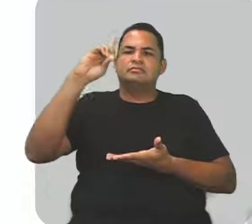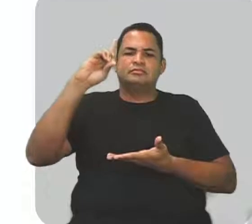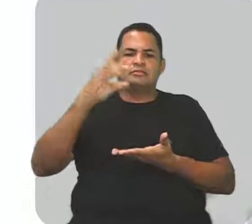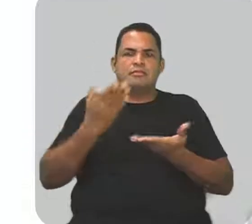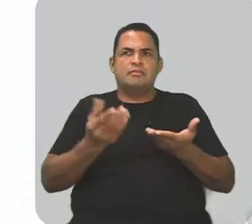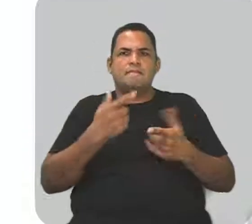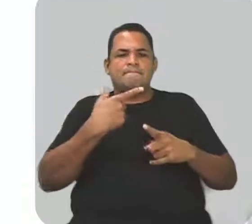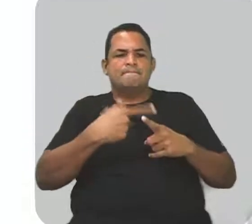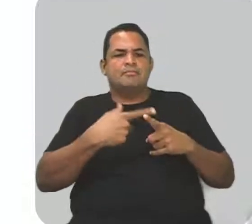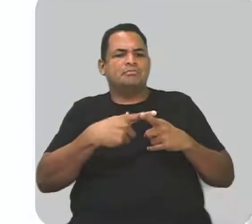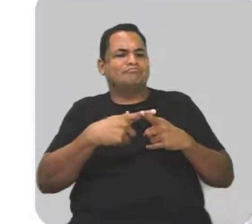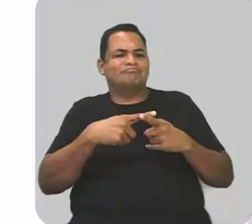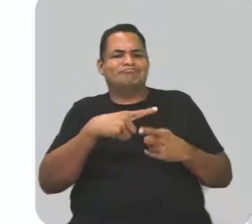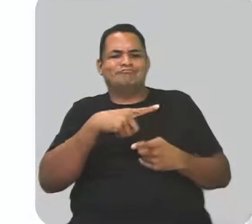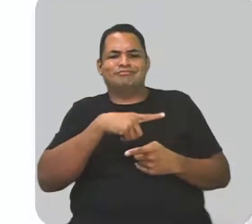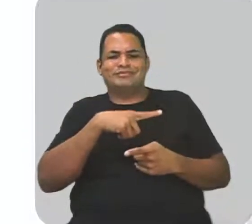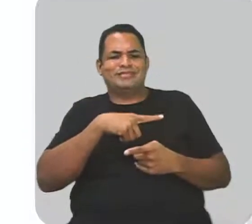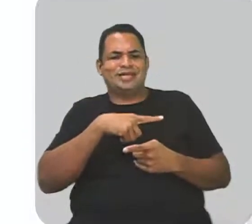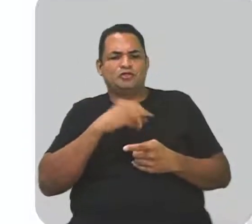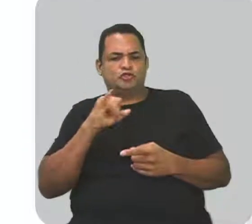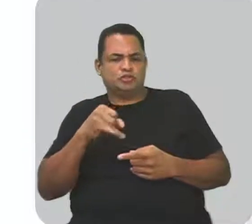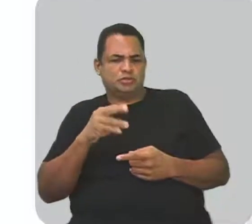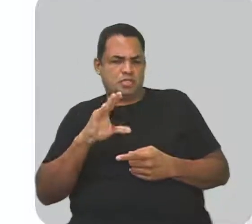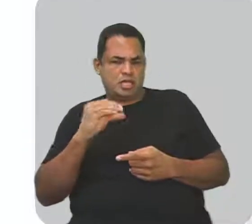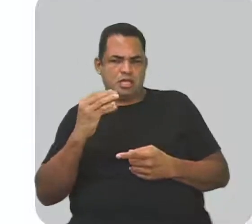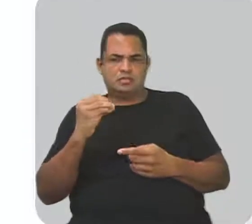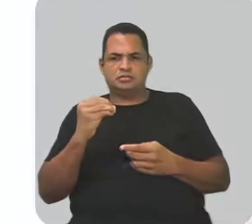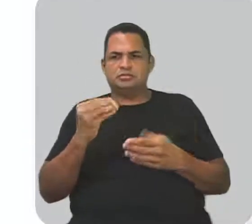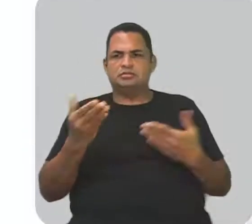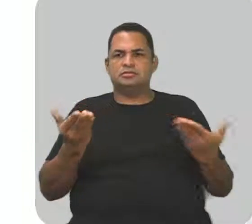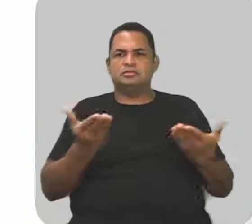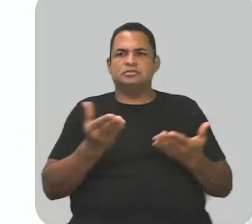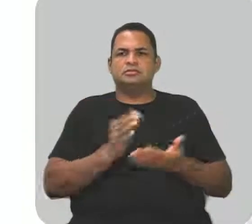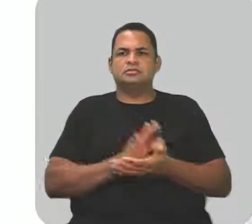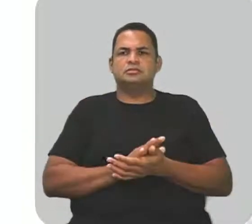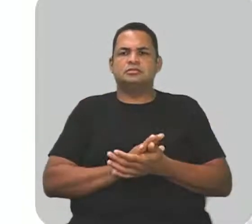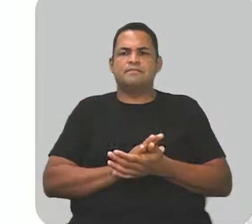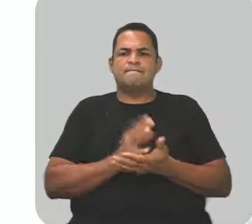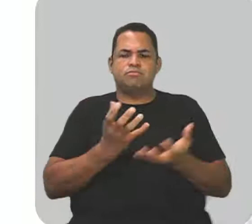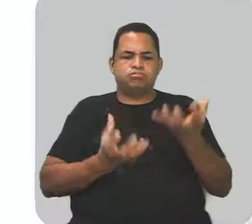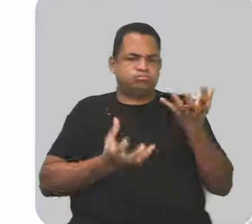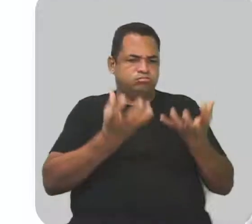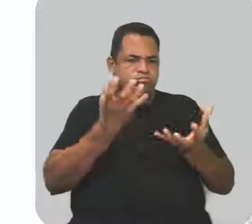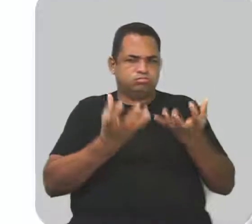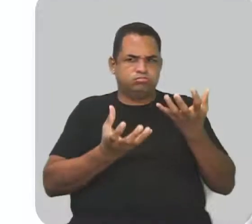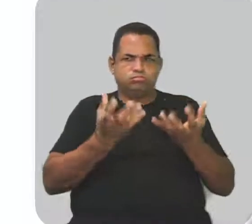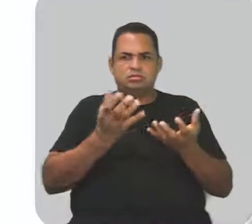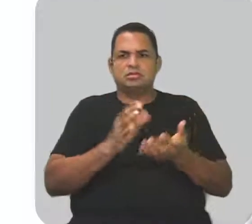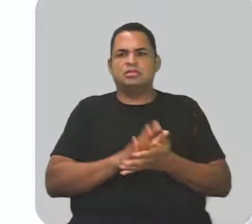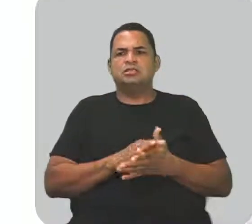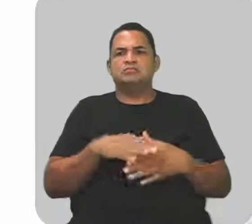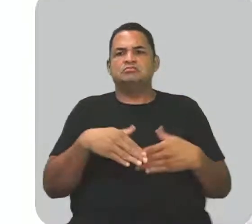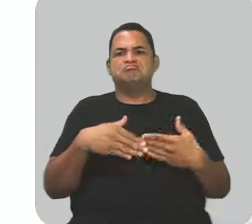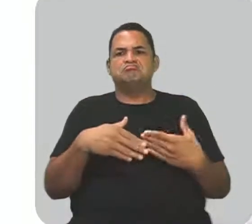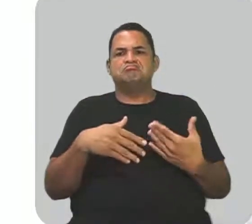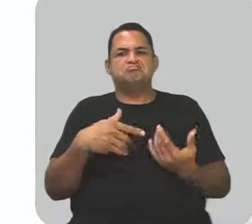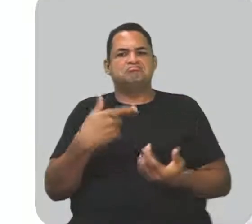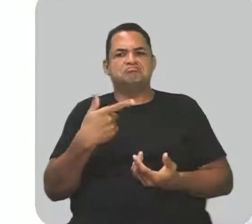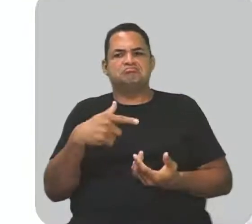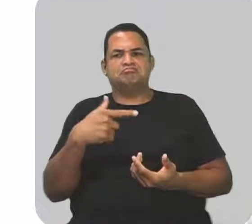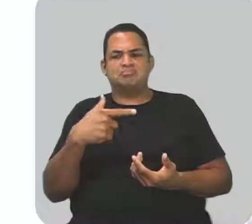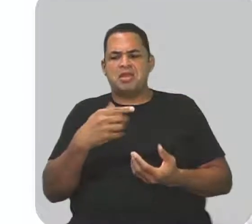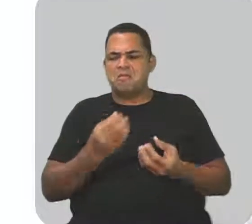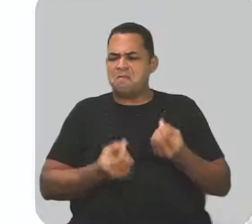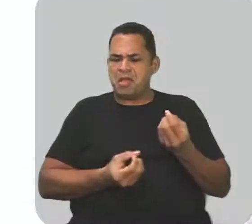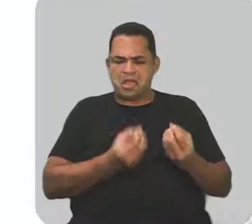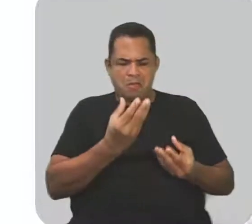Ai, por que tamanha a judiação? Que braseiro. Que braseiro, fornalha. Nenhum